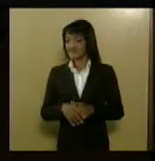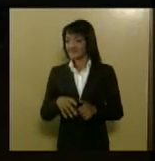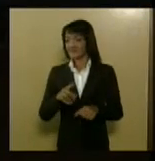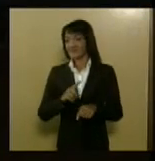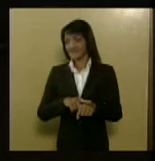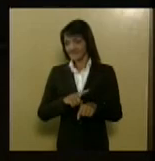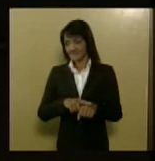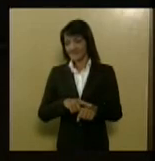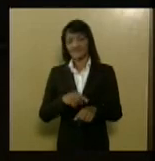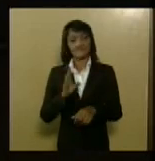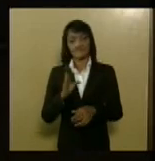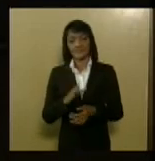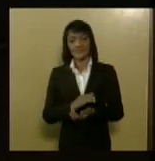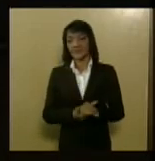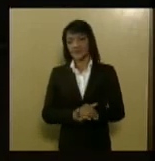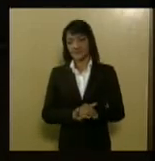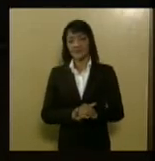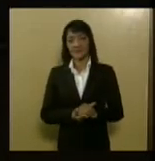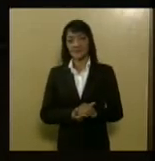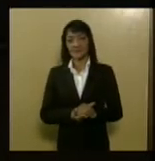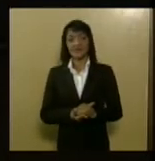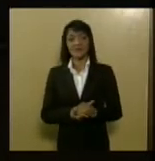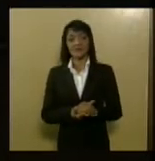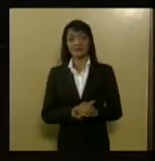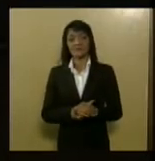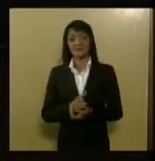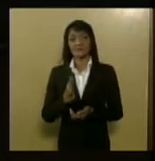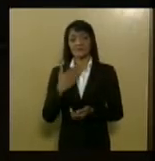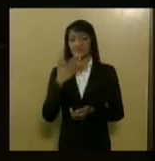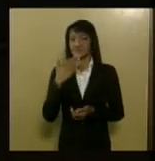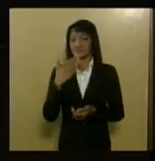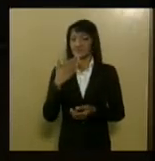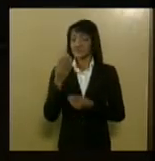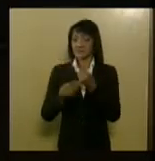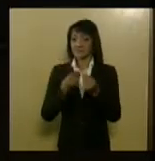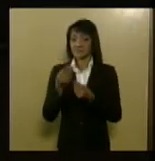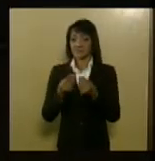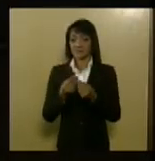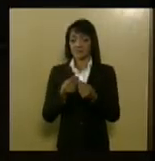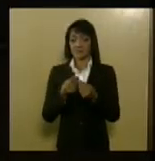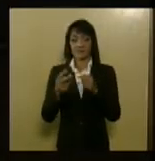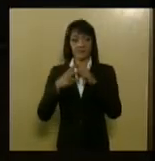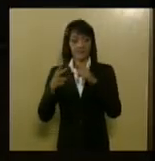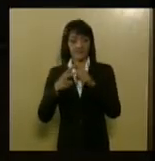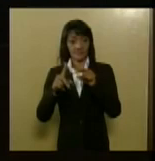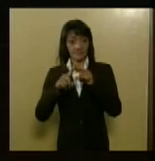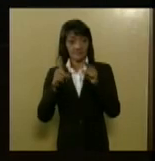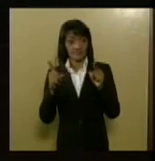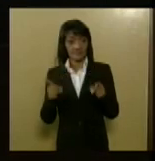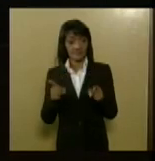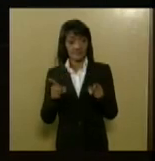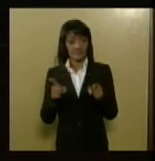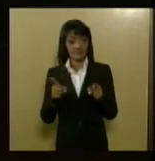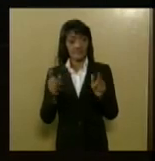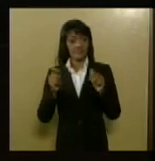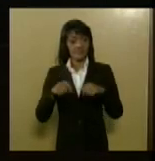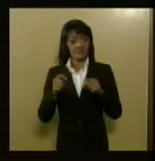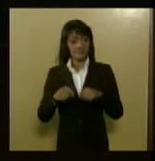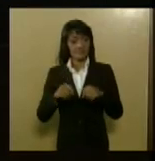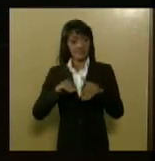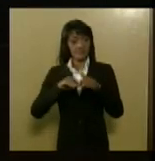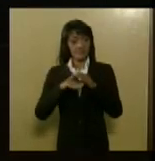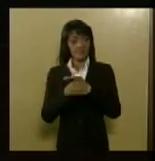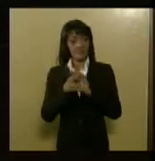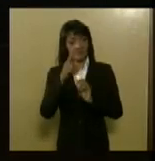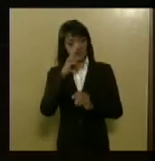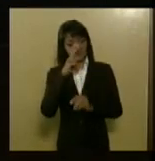consciência que não está fazendo bem a saúde ele quer deixar de fumar mas a dependência do vício é